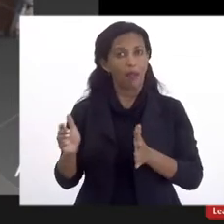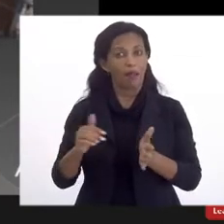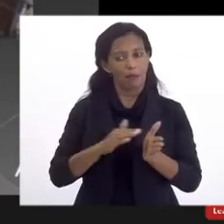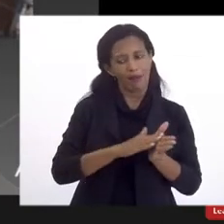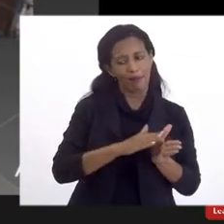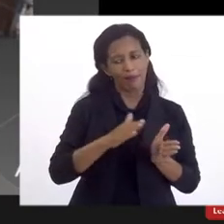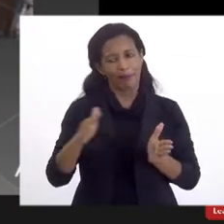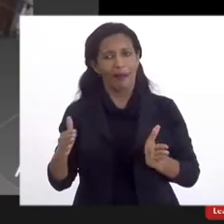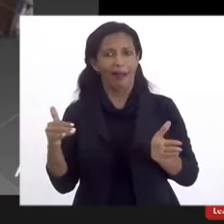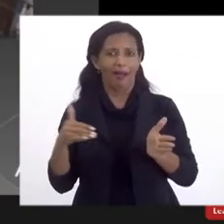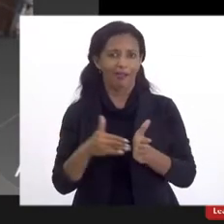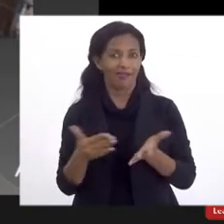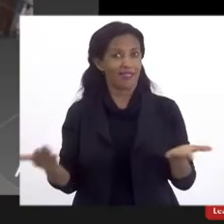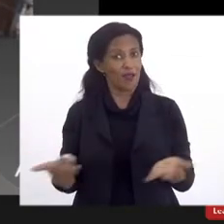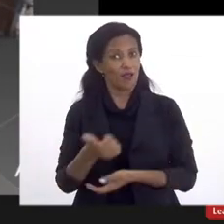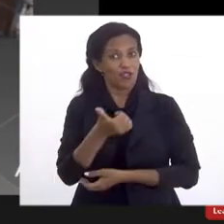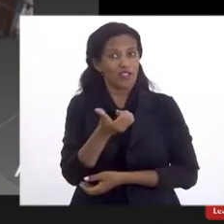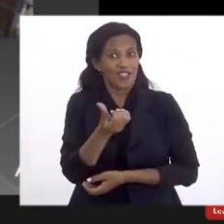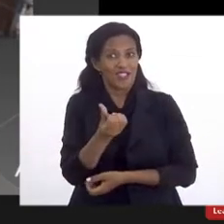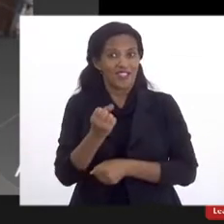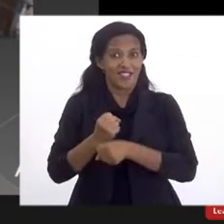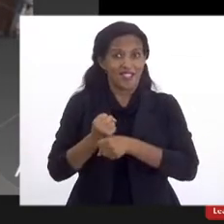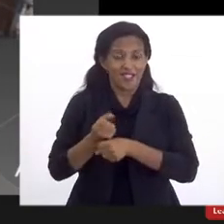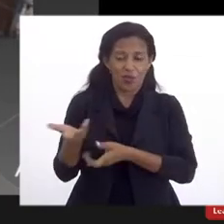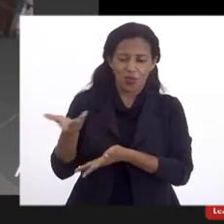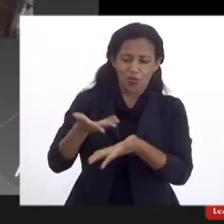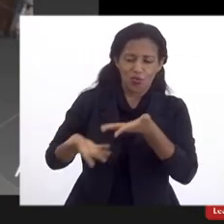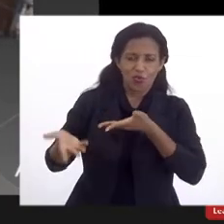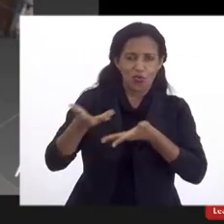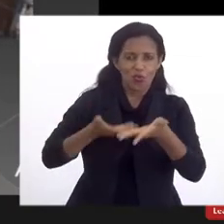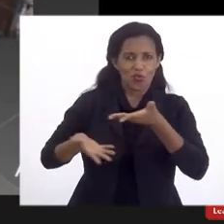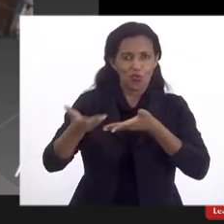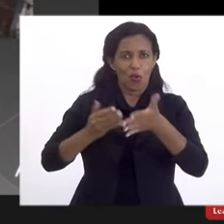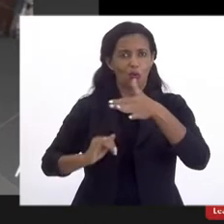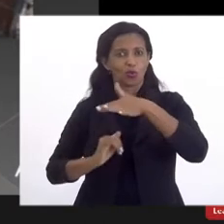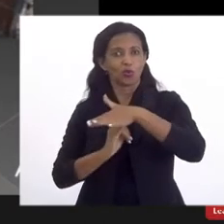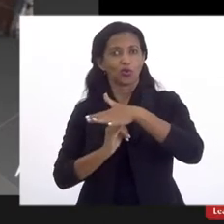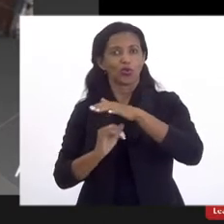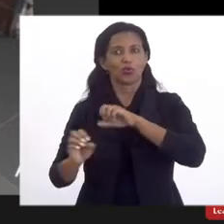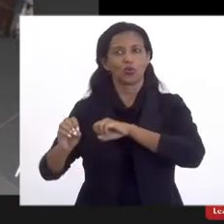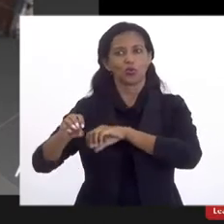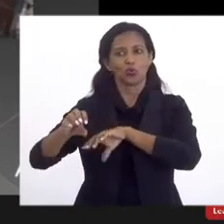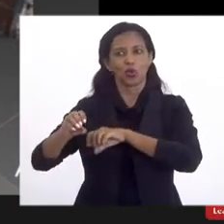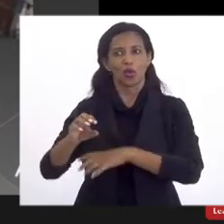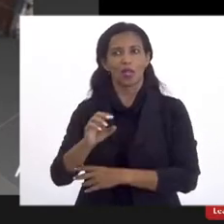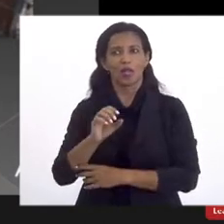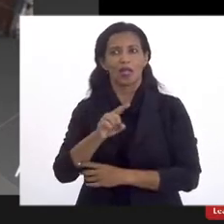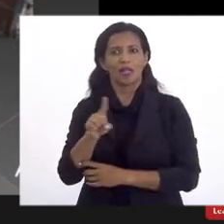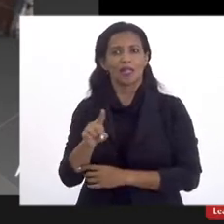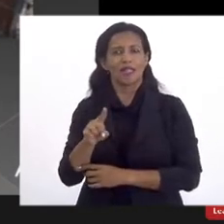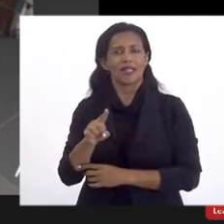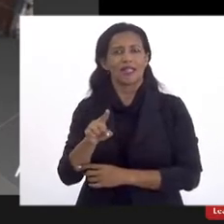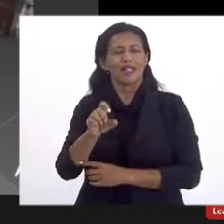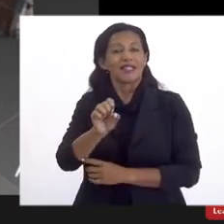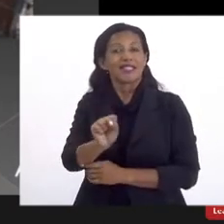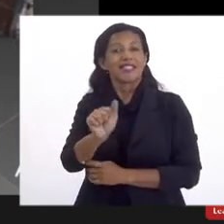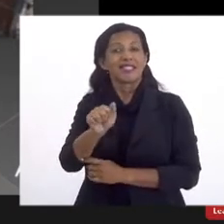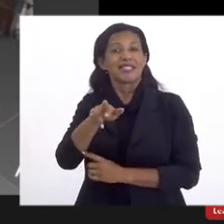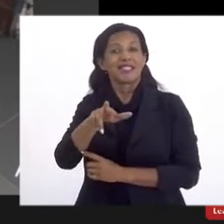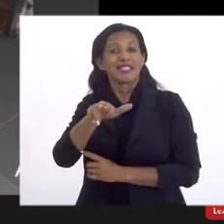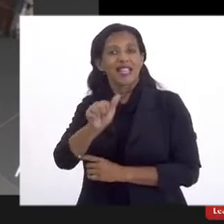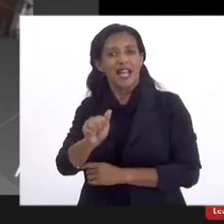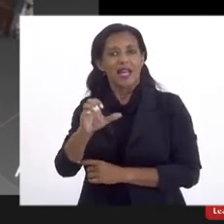hoje, 16 anos após, compartilhando espaço com o Instituto de Educação Sara Kubitschek, né, é o Instituto de